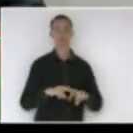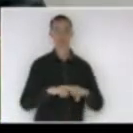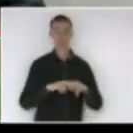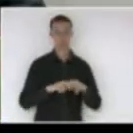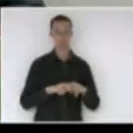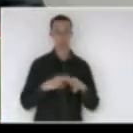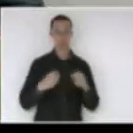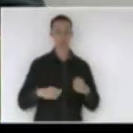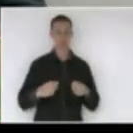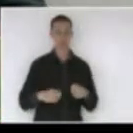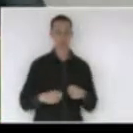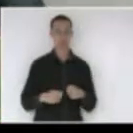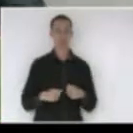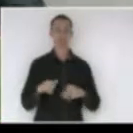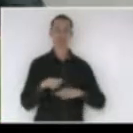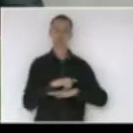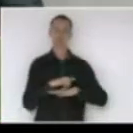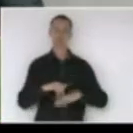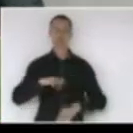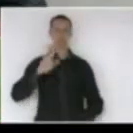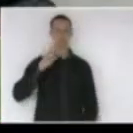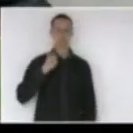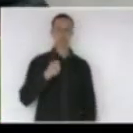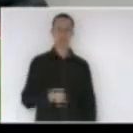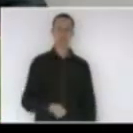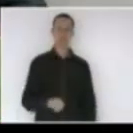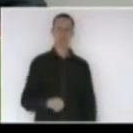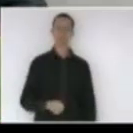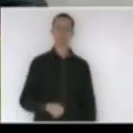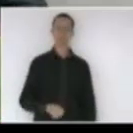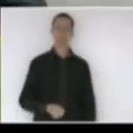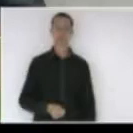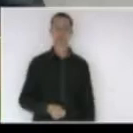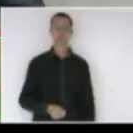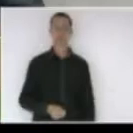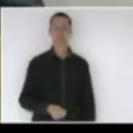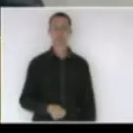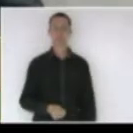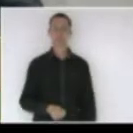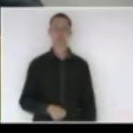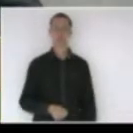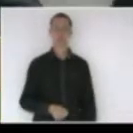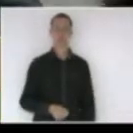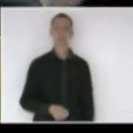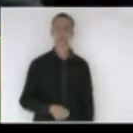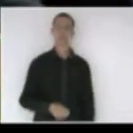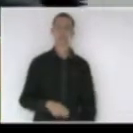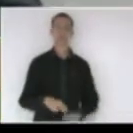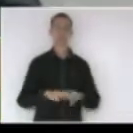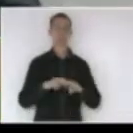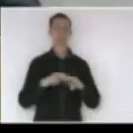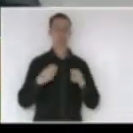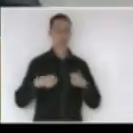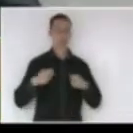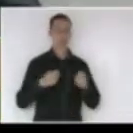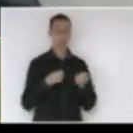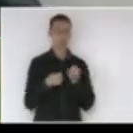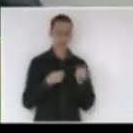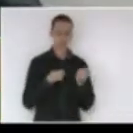é preciso que hajam medidas mais duras mais drásticas com relação ao controle